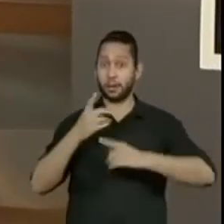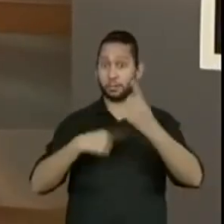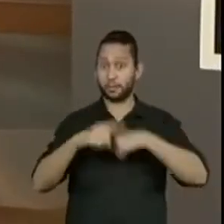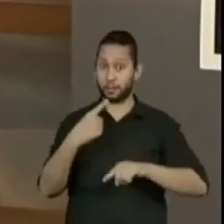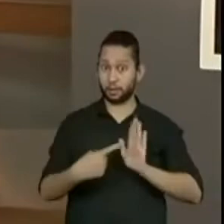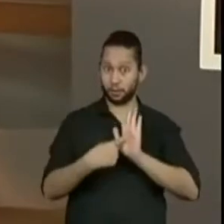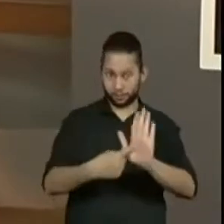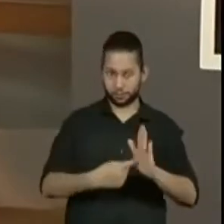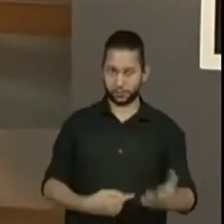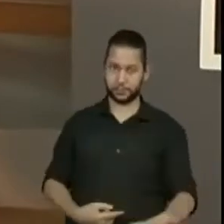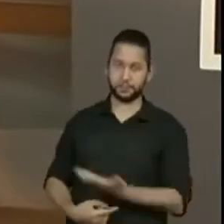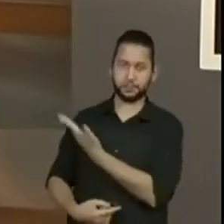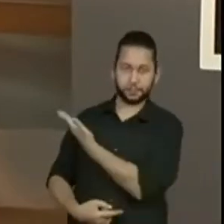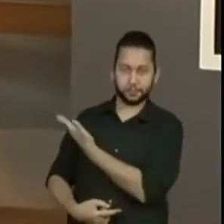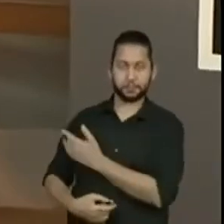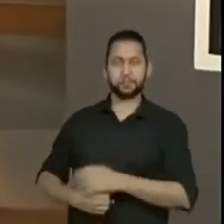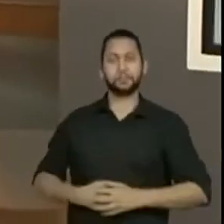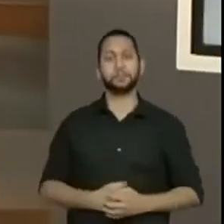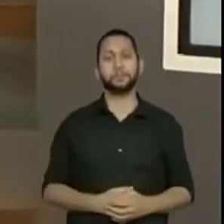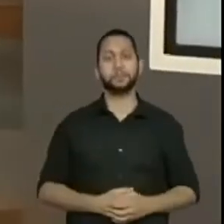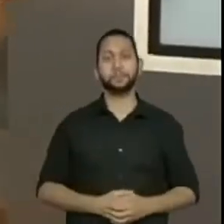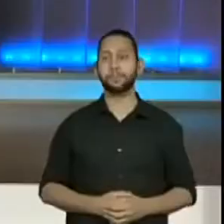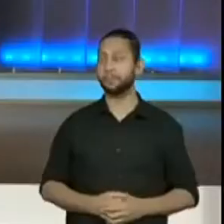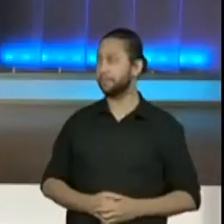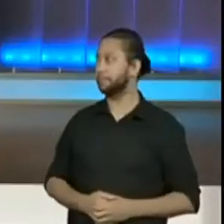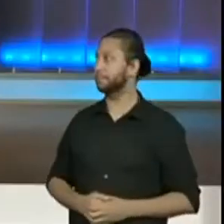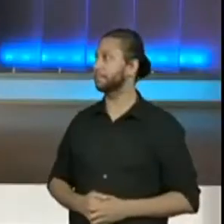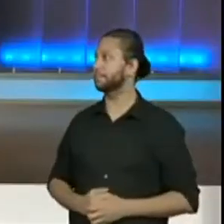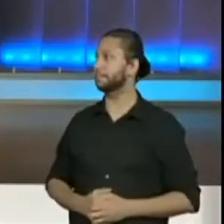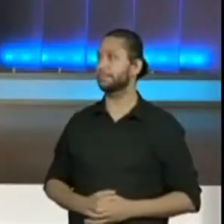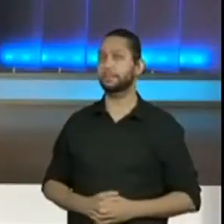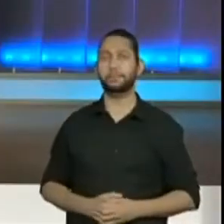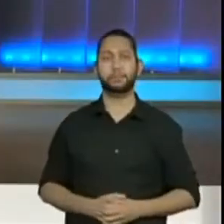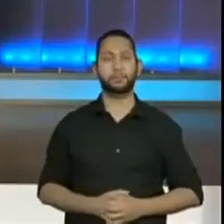na telinha para a gente começar, certo? Então, bora lá!